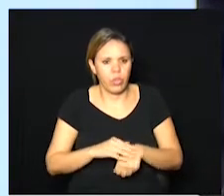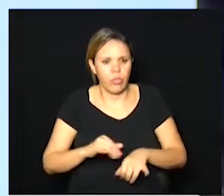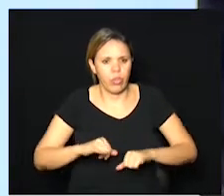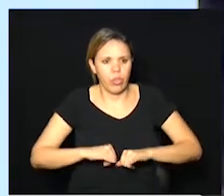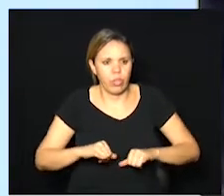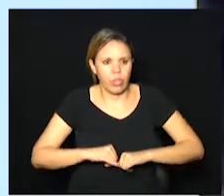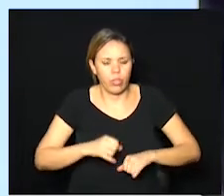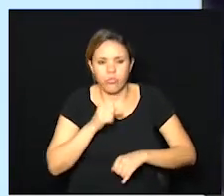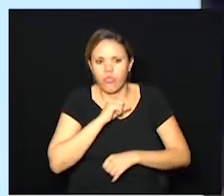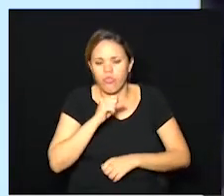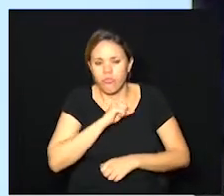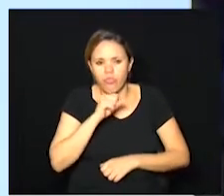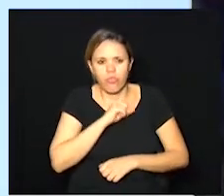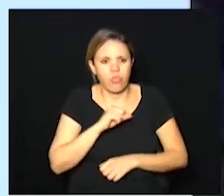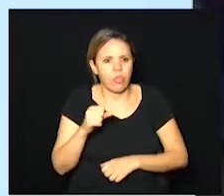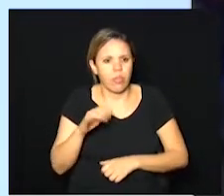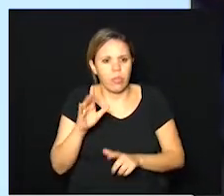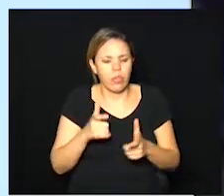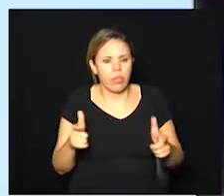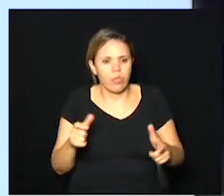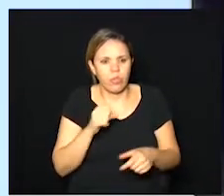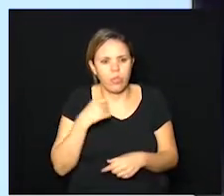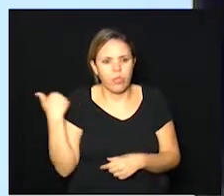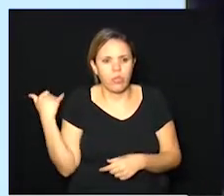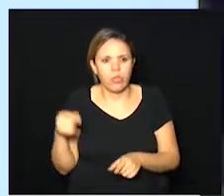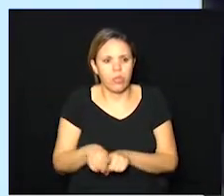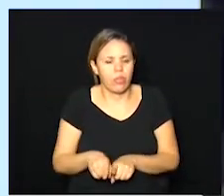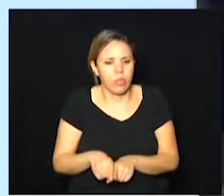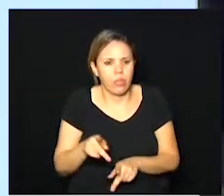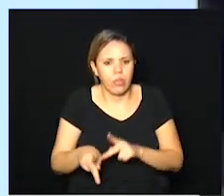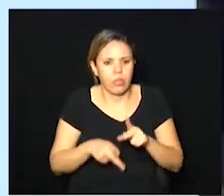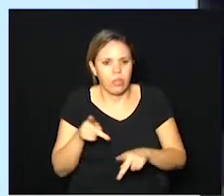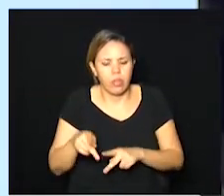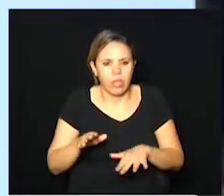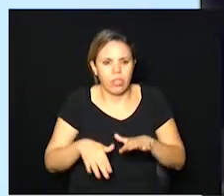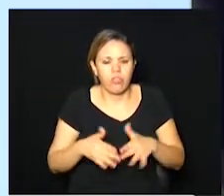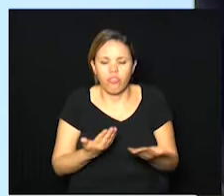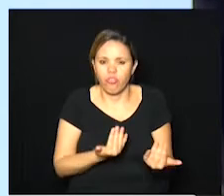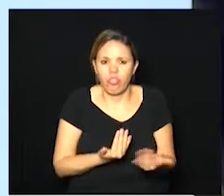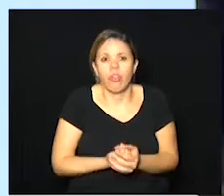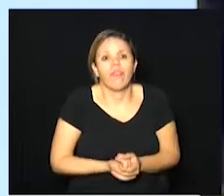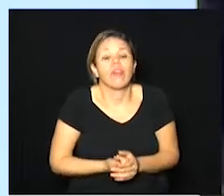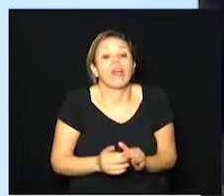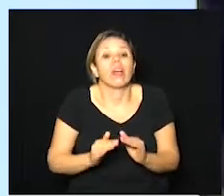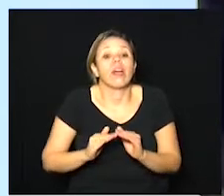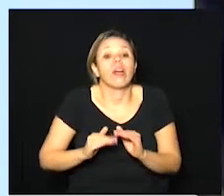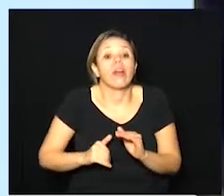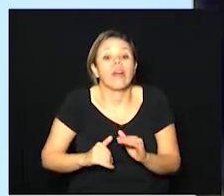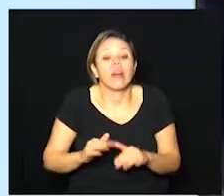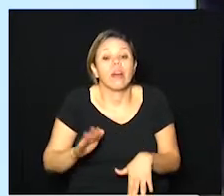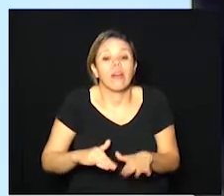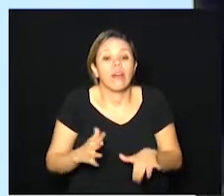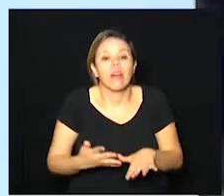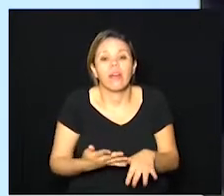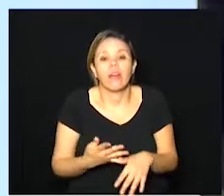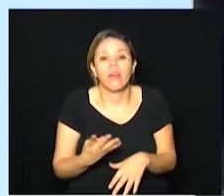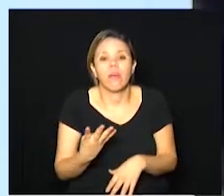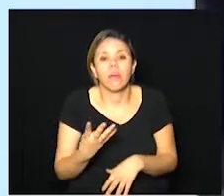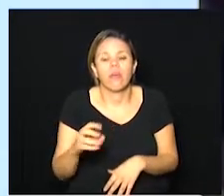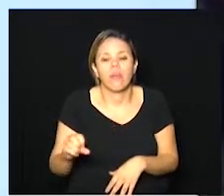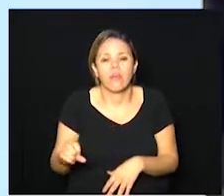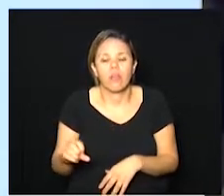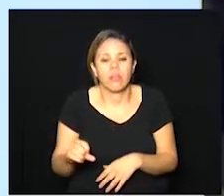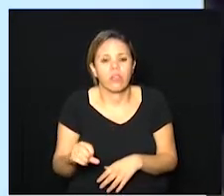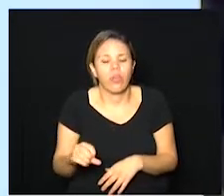mas o maior número de faixa etária são pacientes relativamente jovens abaixo e a mediana de idade a média de idade